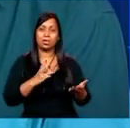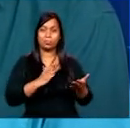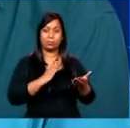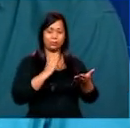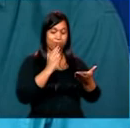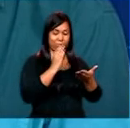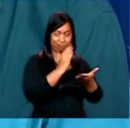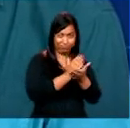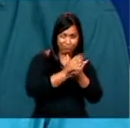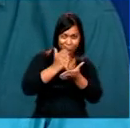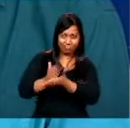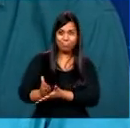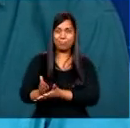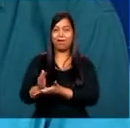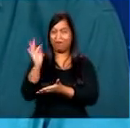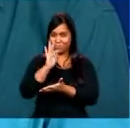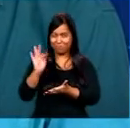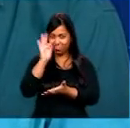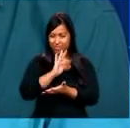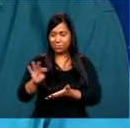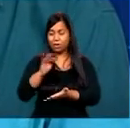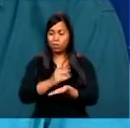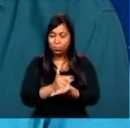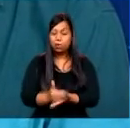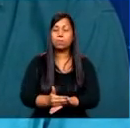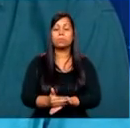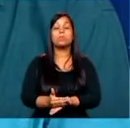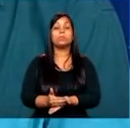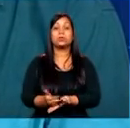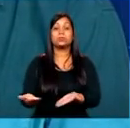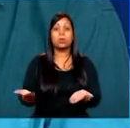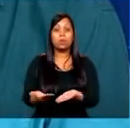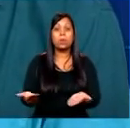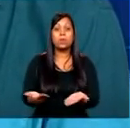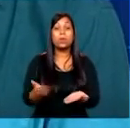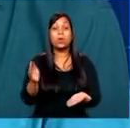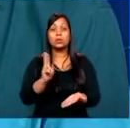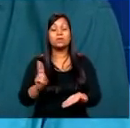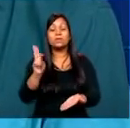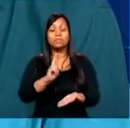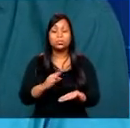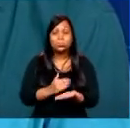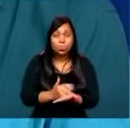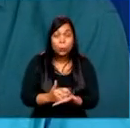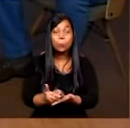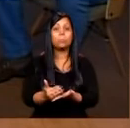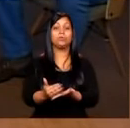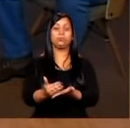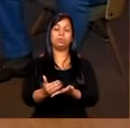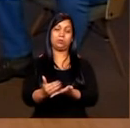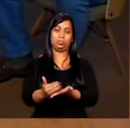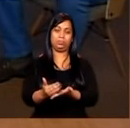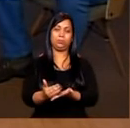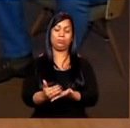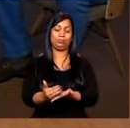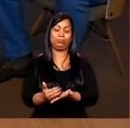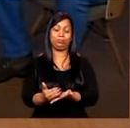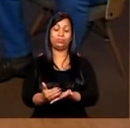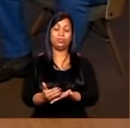nas federais, que é uma iniciativa muito recente, essas universidades ainda estão se firmando, então,